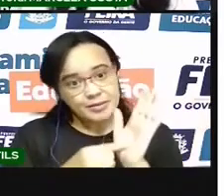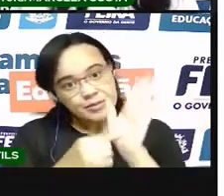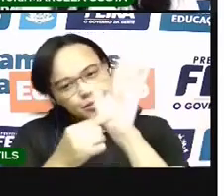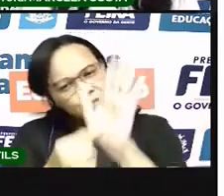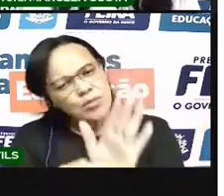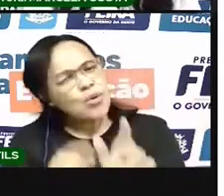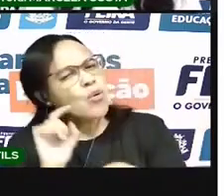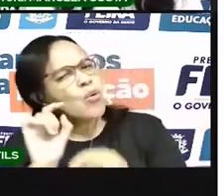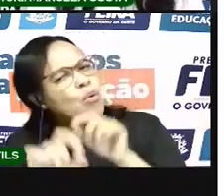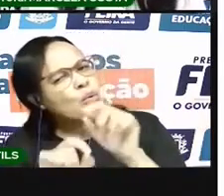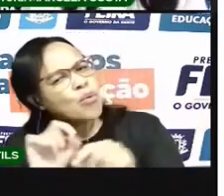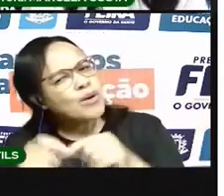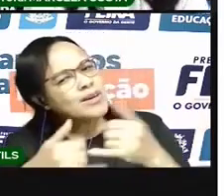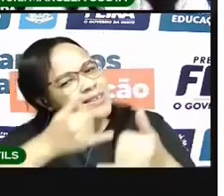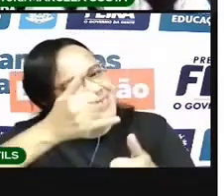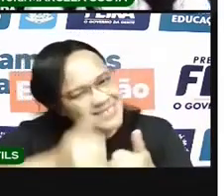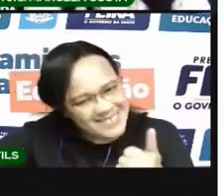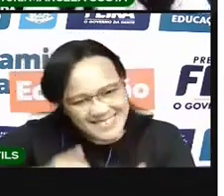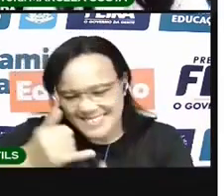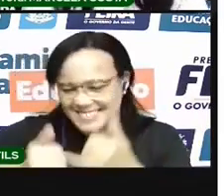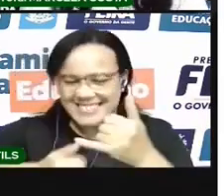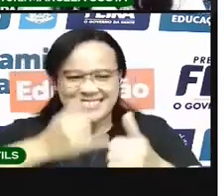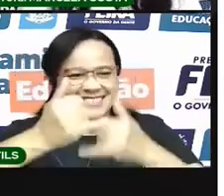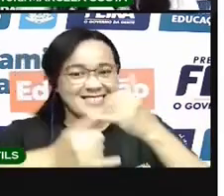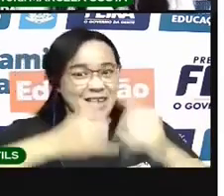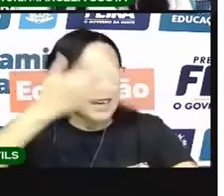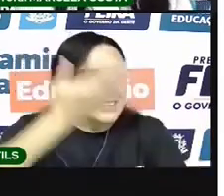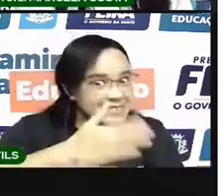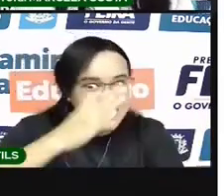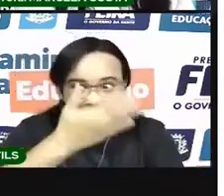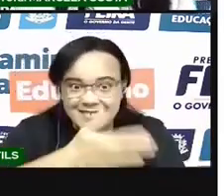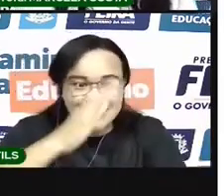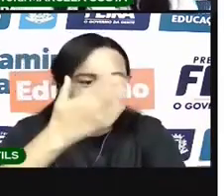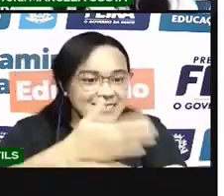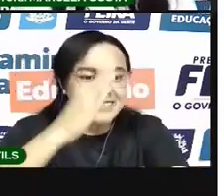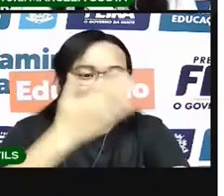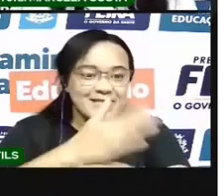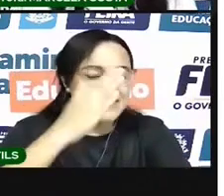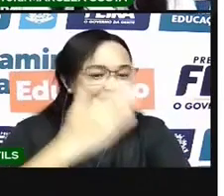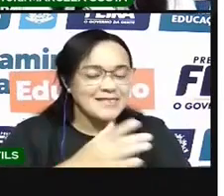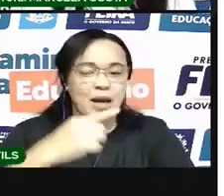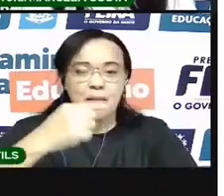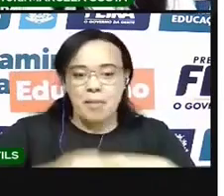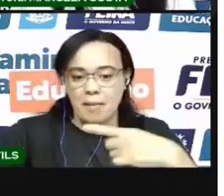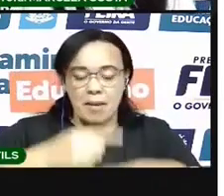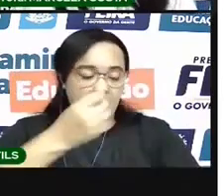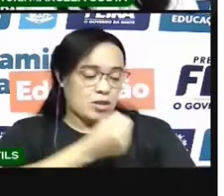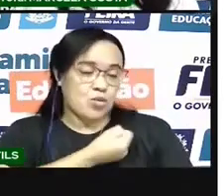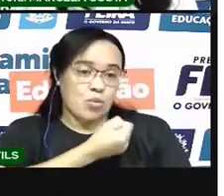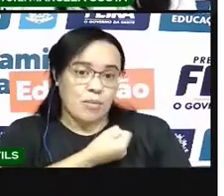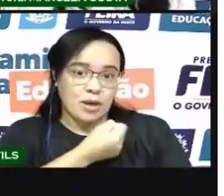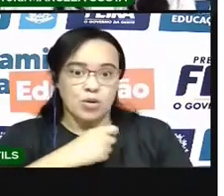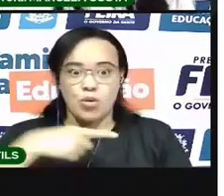vocês um joguinho. Pra gente treinar a sequência numérica. Tá?